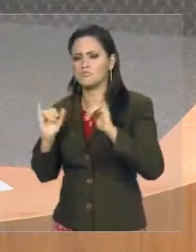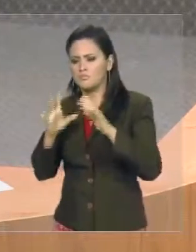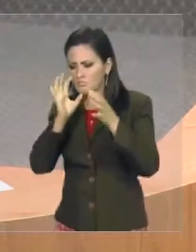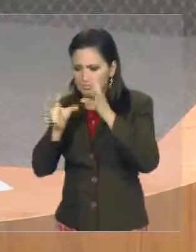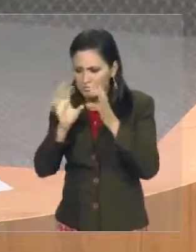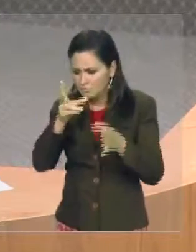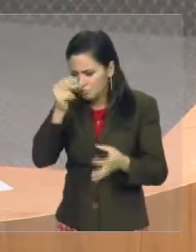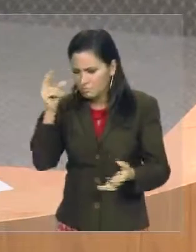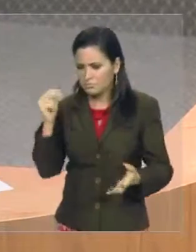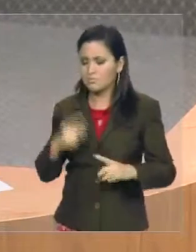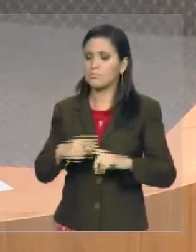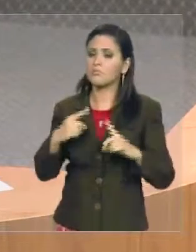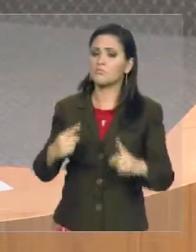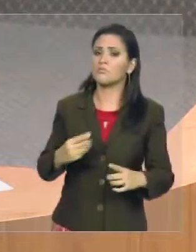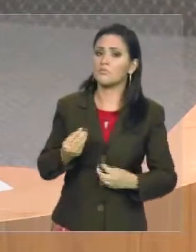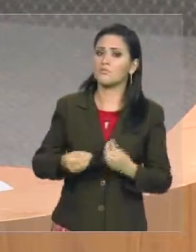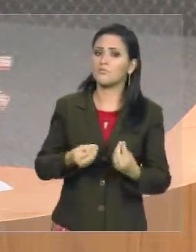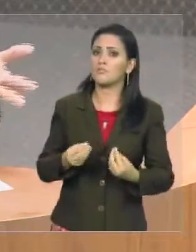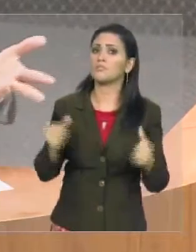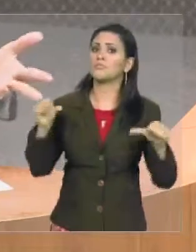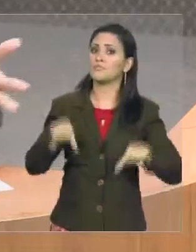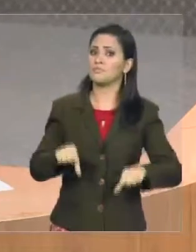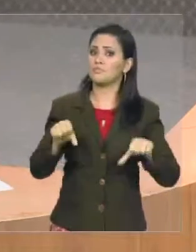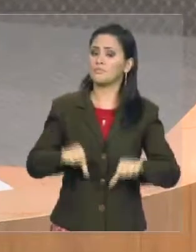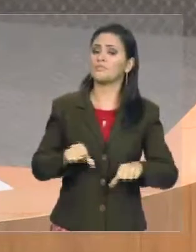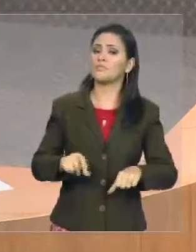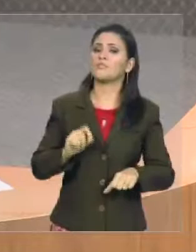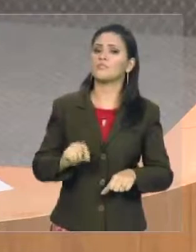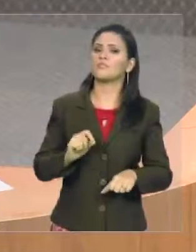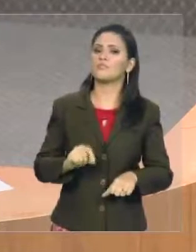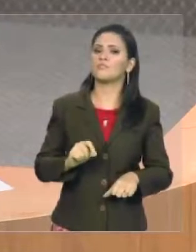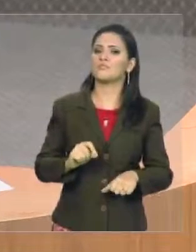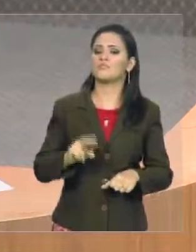da Prefeitura para propaganda enganosa.